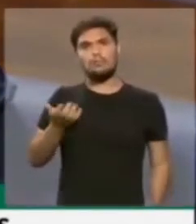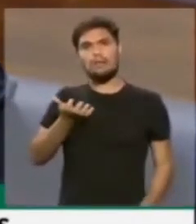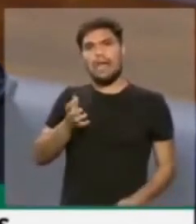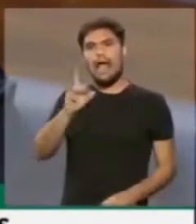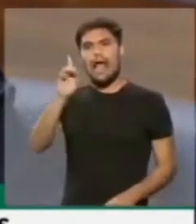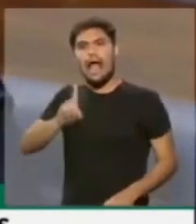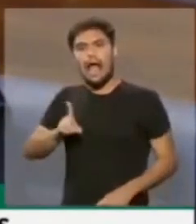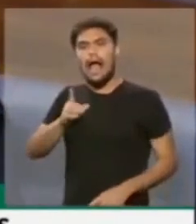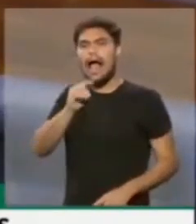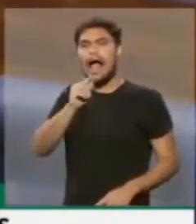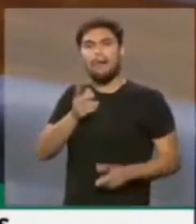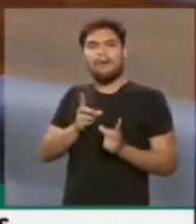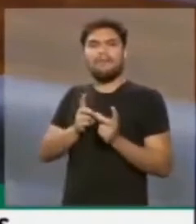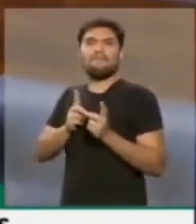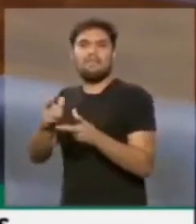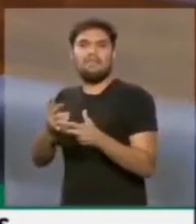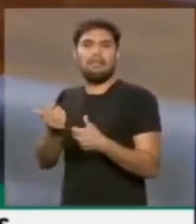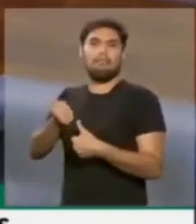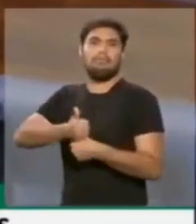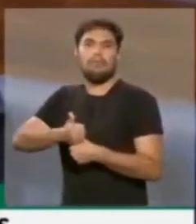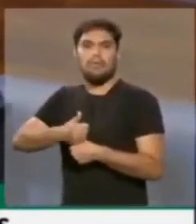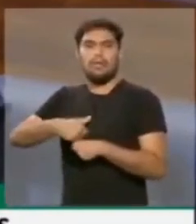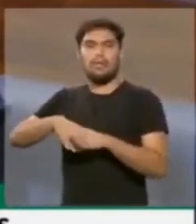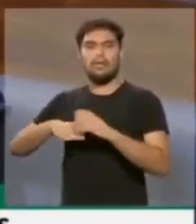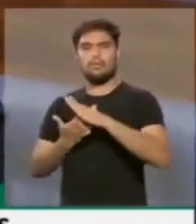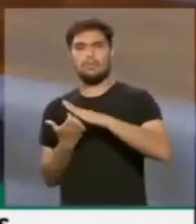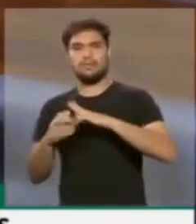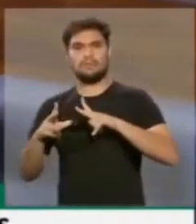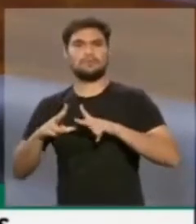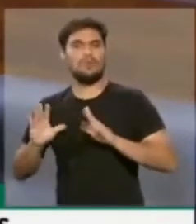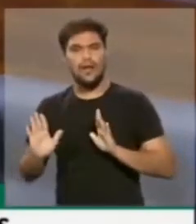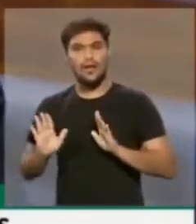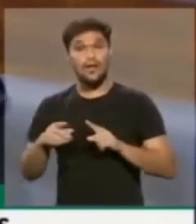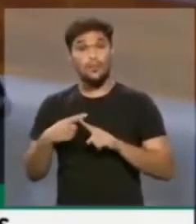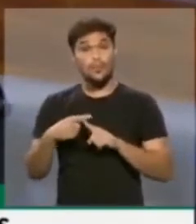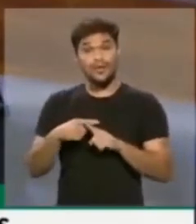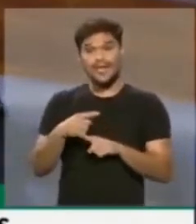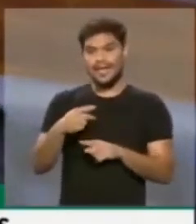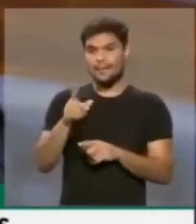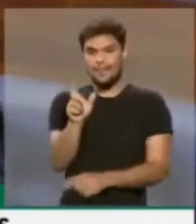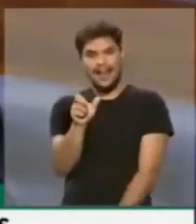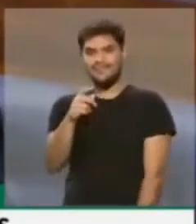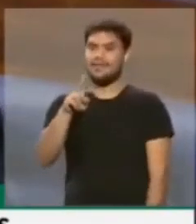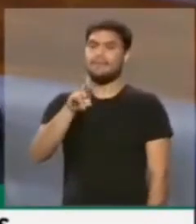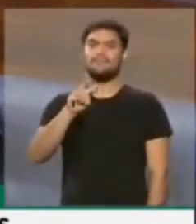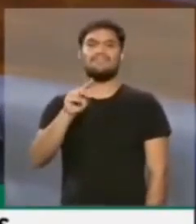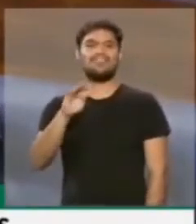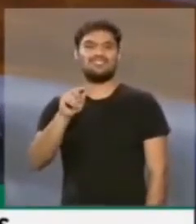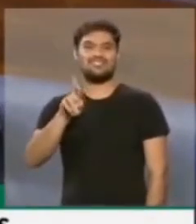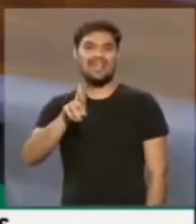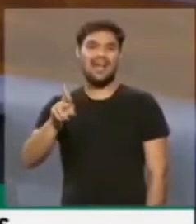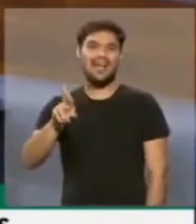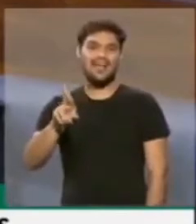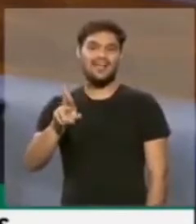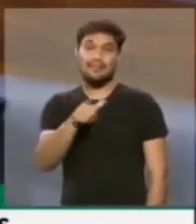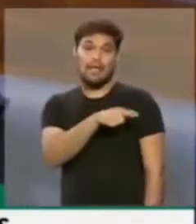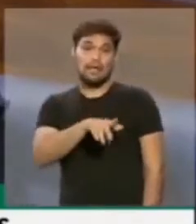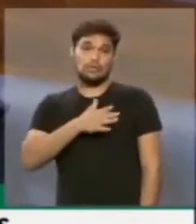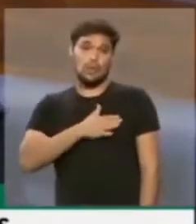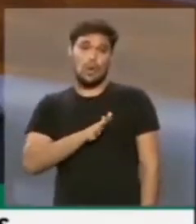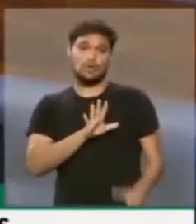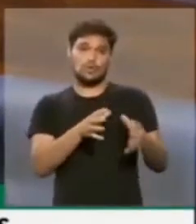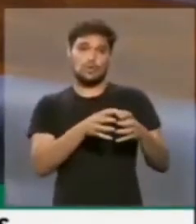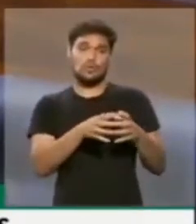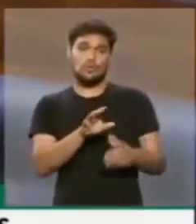privatizar a água, que dará água para empresários, tudo por conta da palavra privatizar, que eles fogem igual o diabo da cruz. Mas é